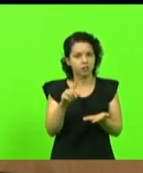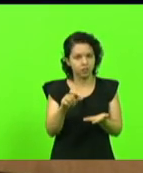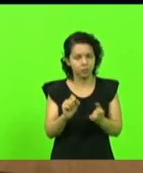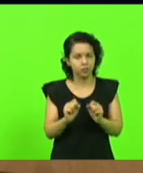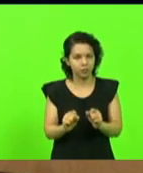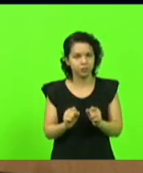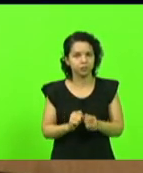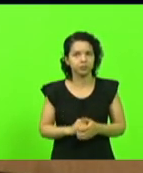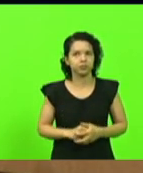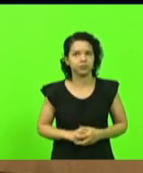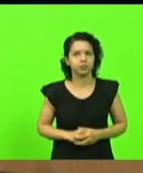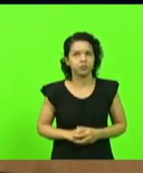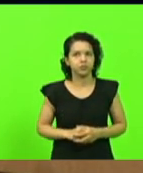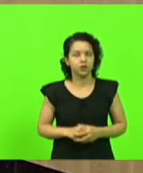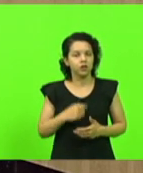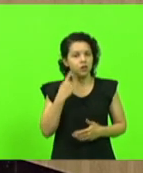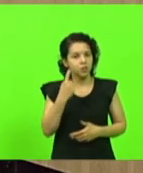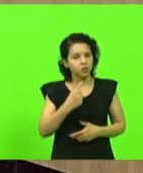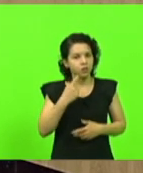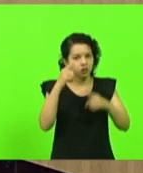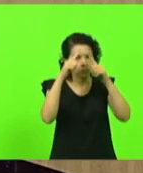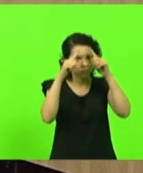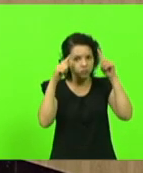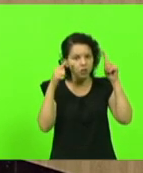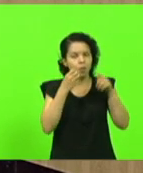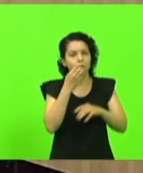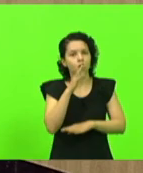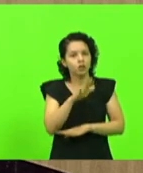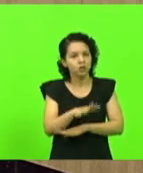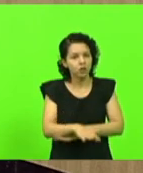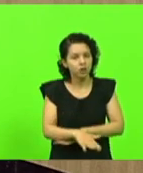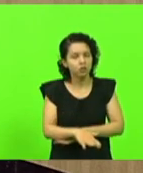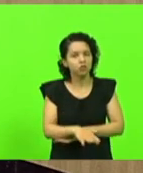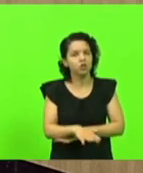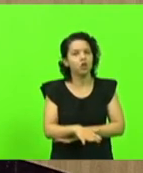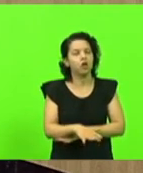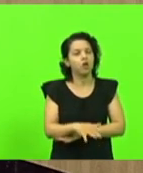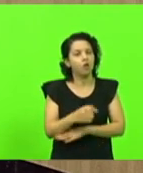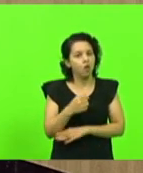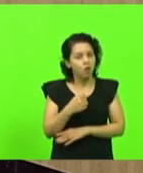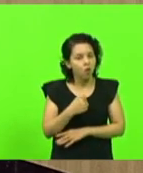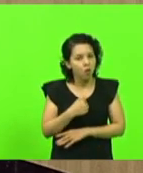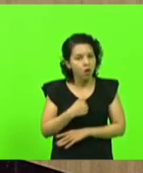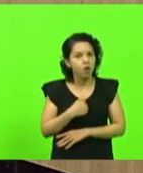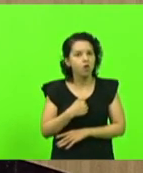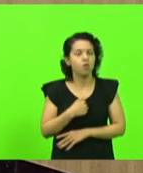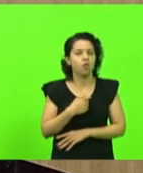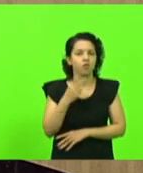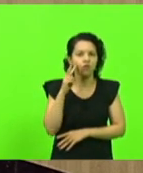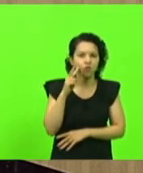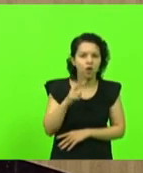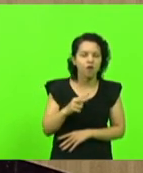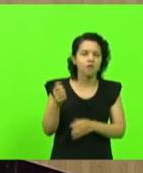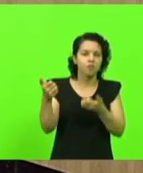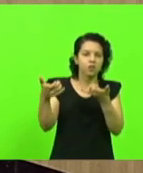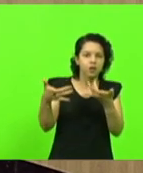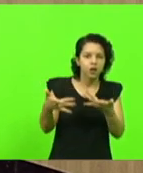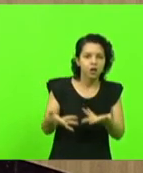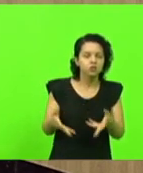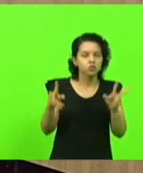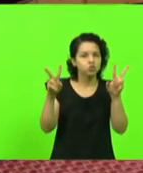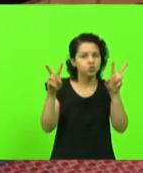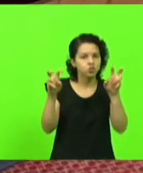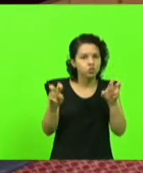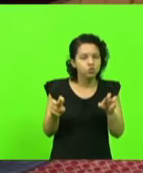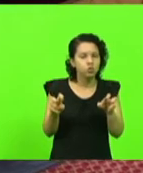deputado deputado neodice areta boa tarde boa tarde escuta aqui quando eu ouço falar alguma coisa sobre